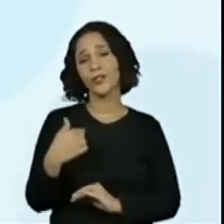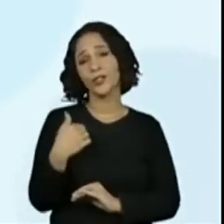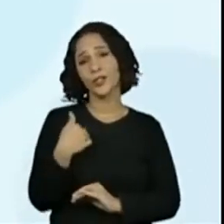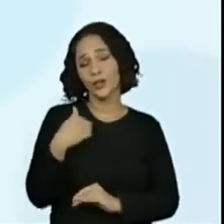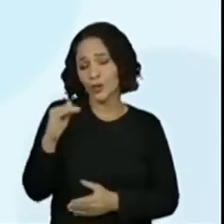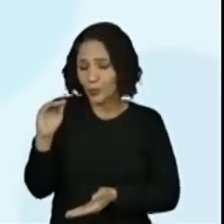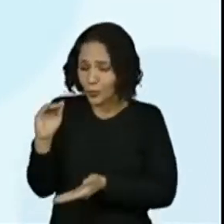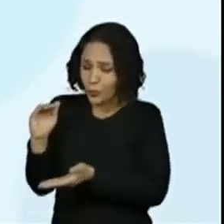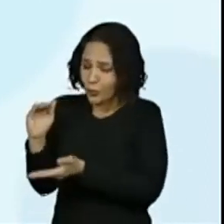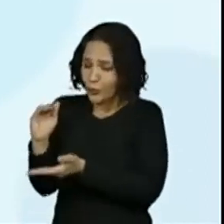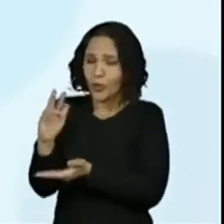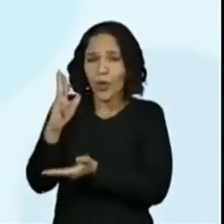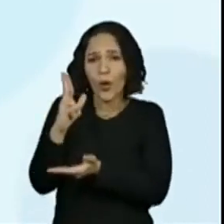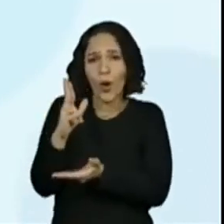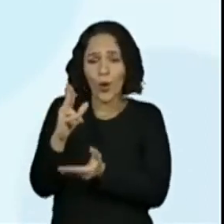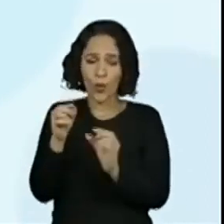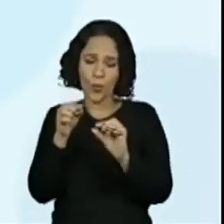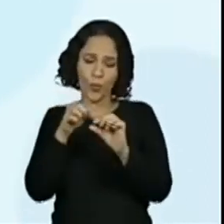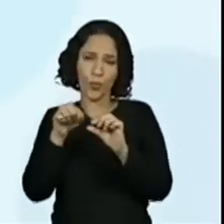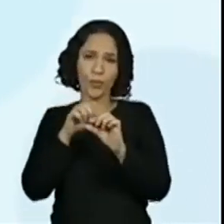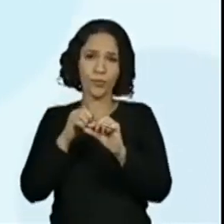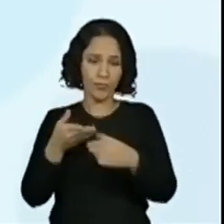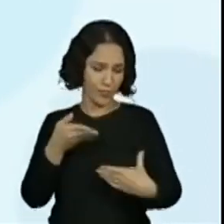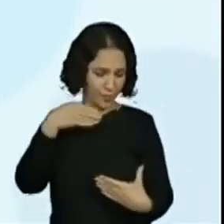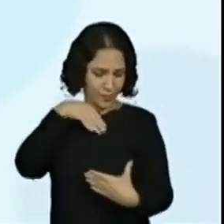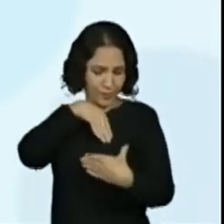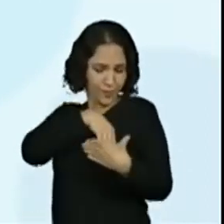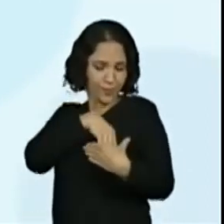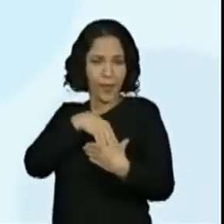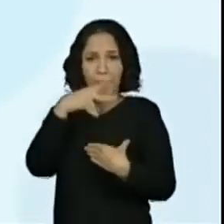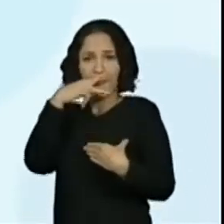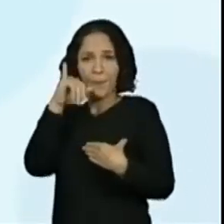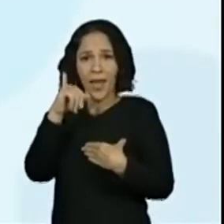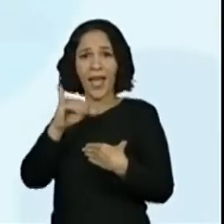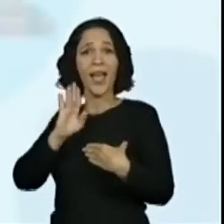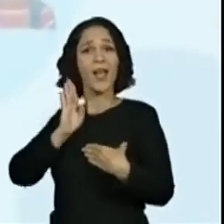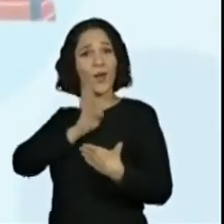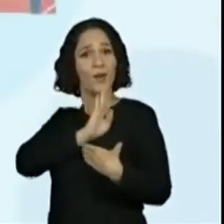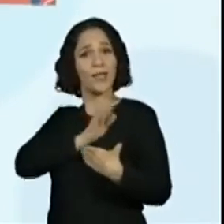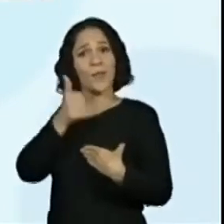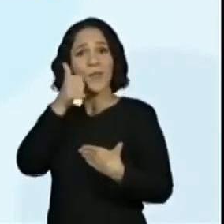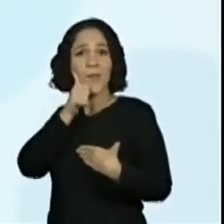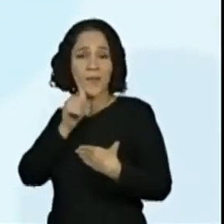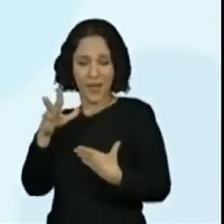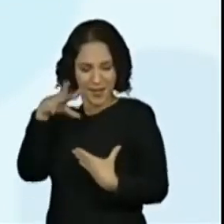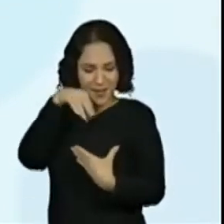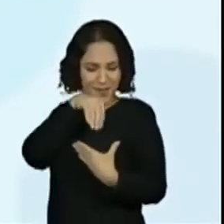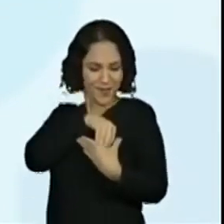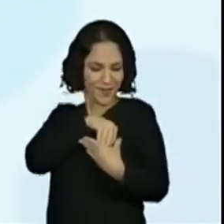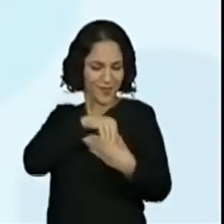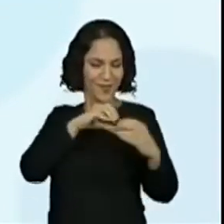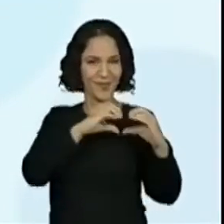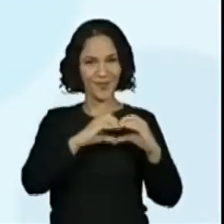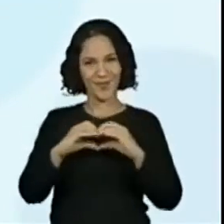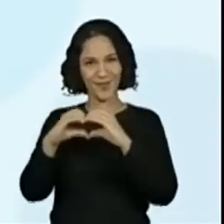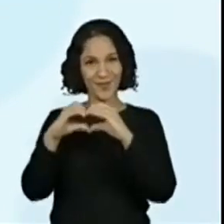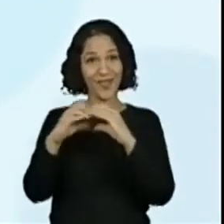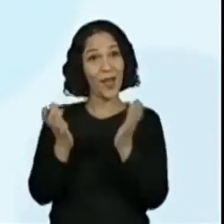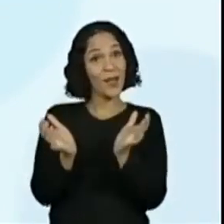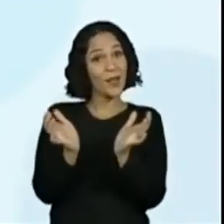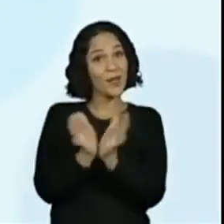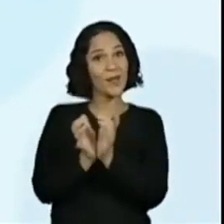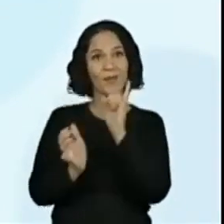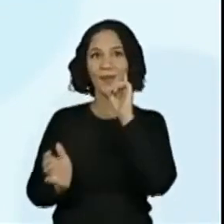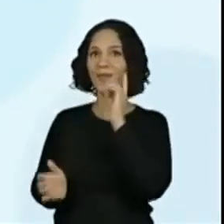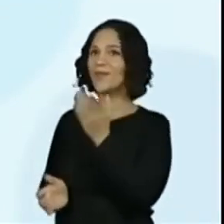Sou pequenininha, do tamanho de um botão. Carrega o papai no bolso e mamãe no coração. E aqui está a nossa turminha,